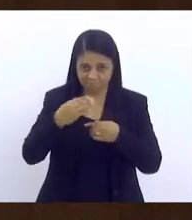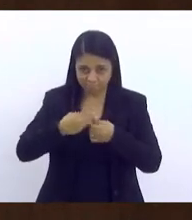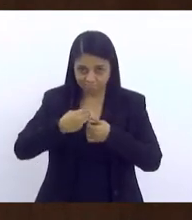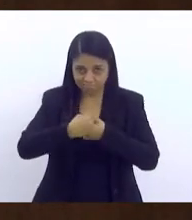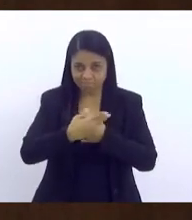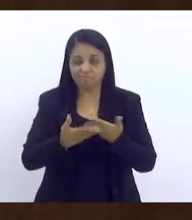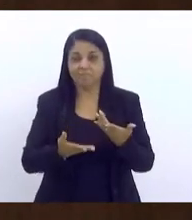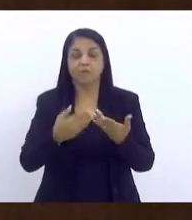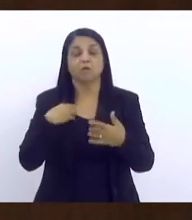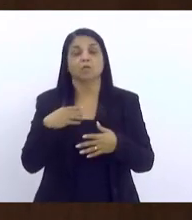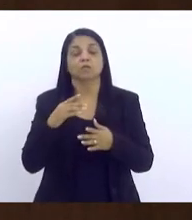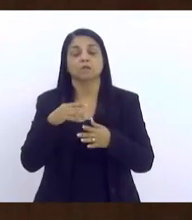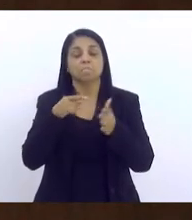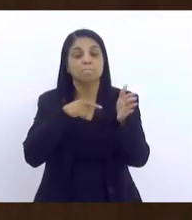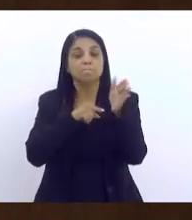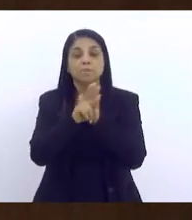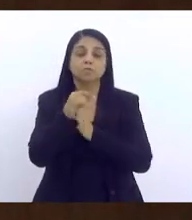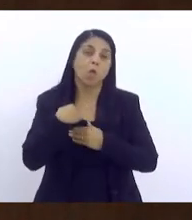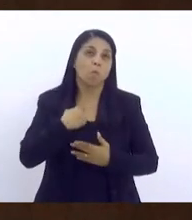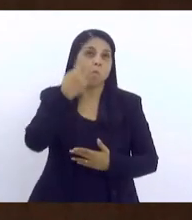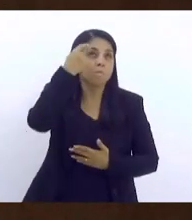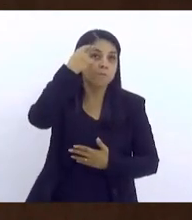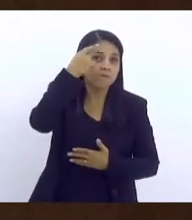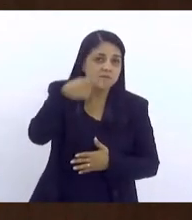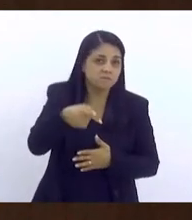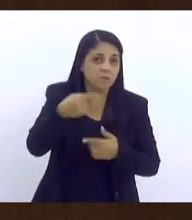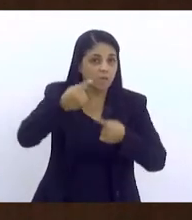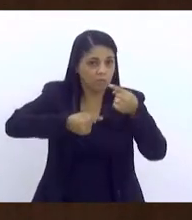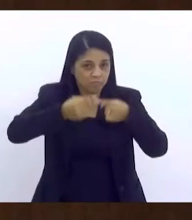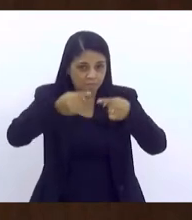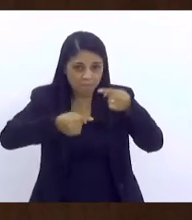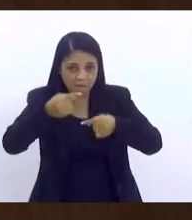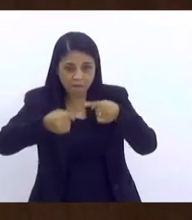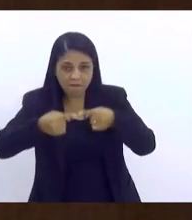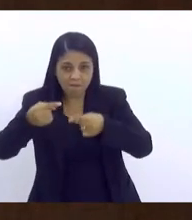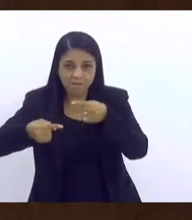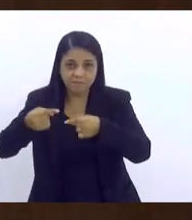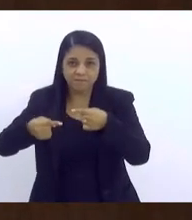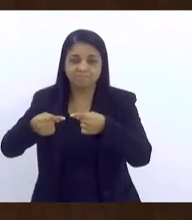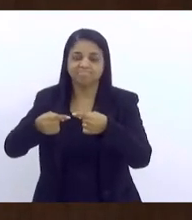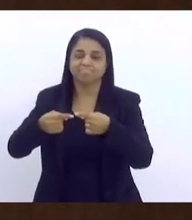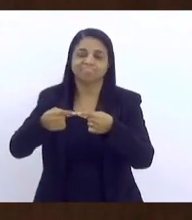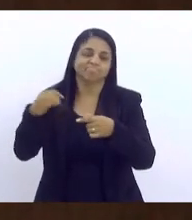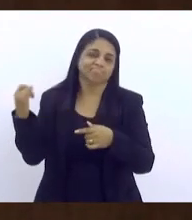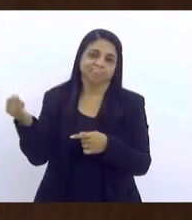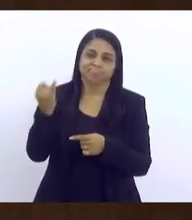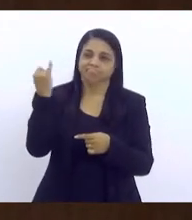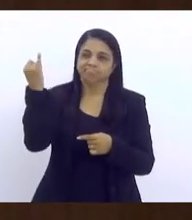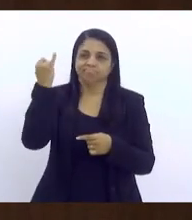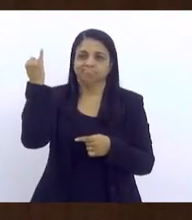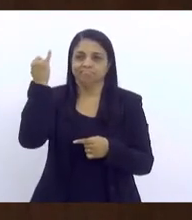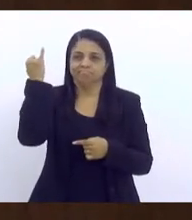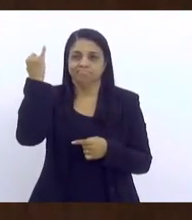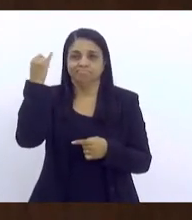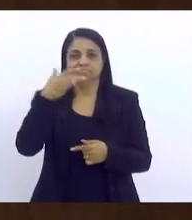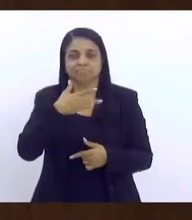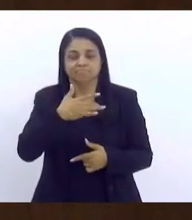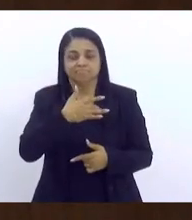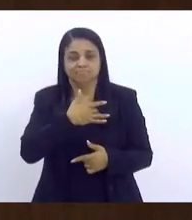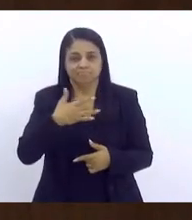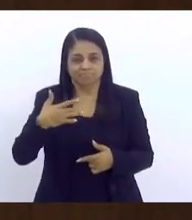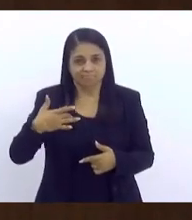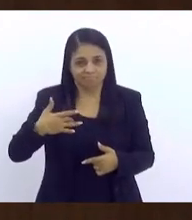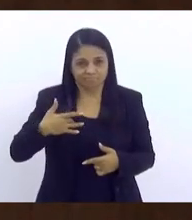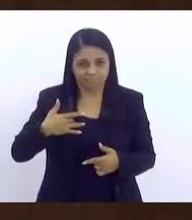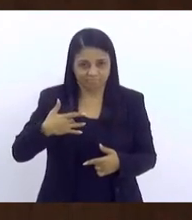eu penso, e aqui é como é um debate, de vital importância à saúde mental